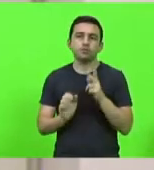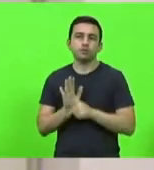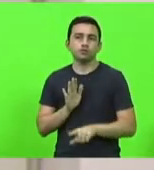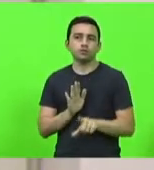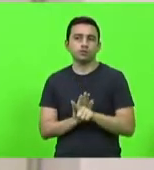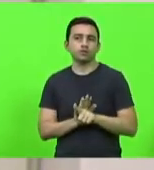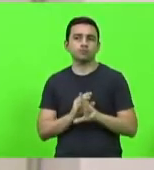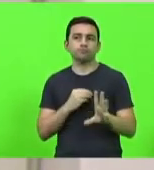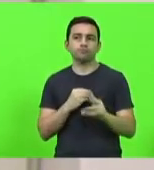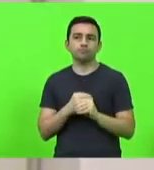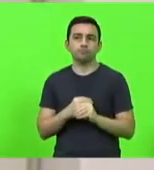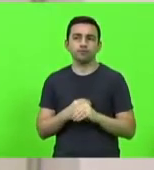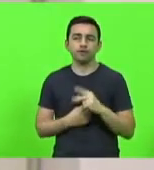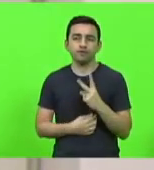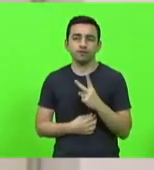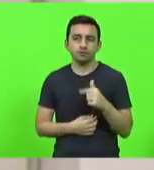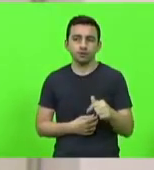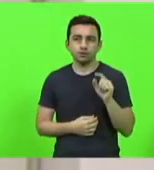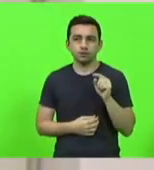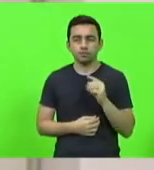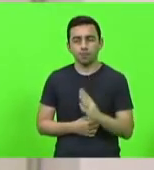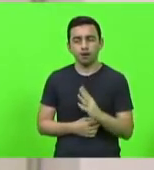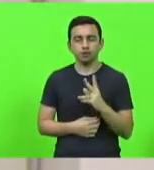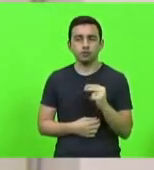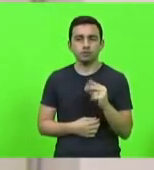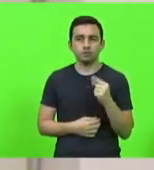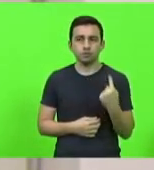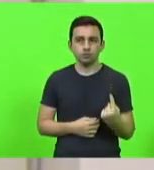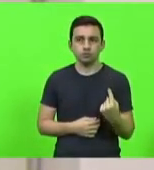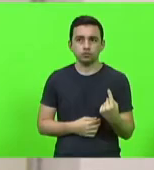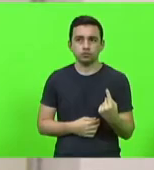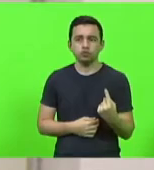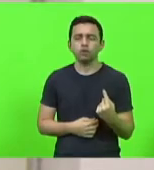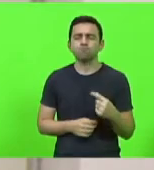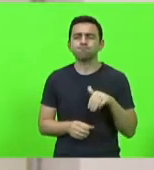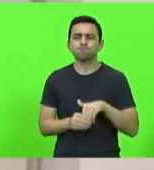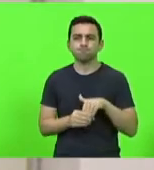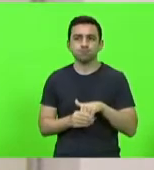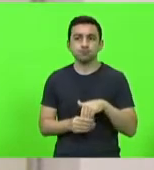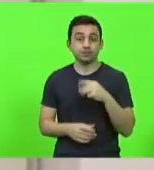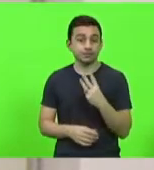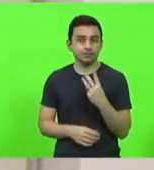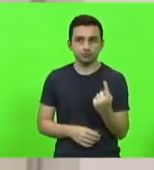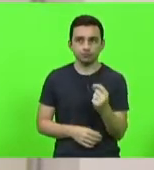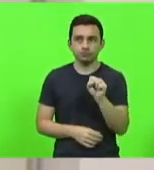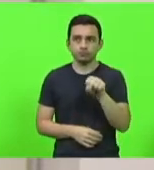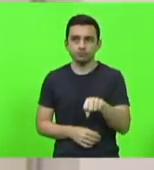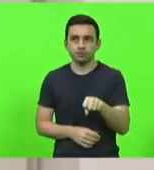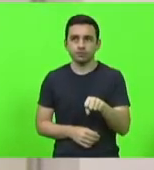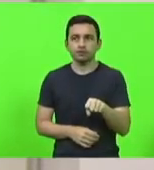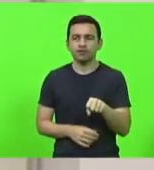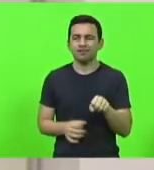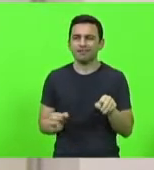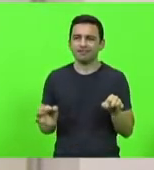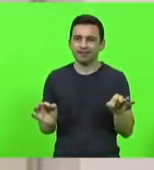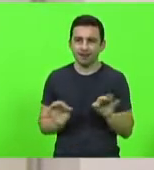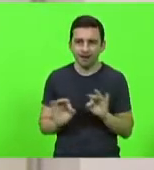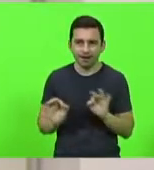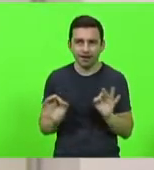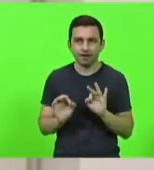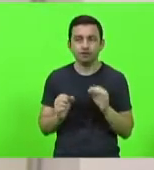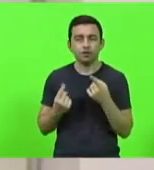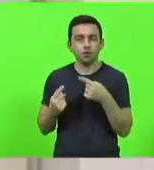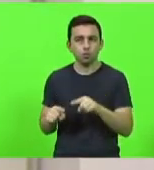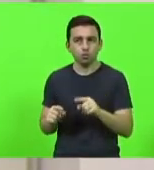complementar 27 barra 2021, com a seguinte votação, 31 votos sim e sem nenhum voto contrário ou